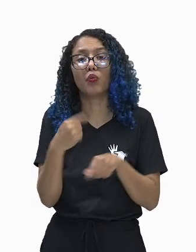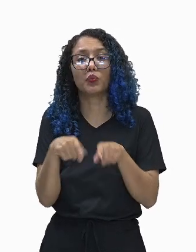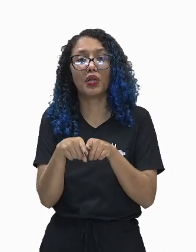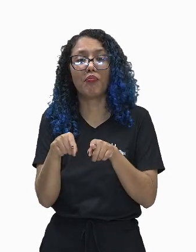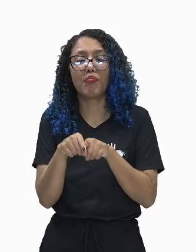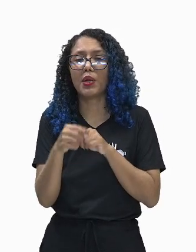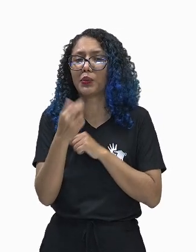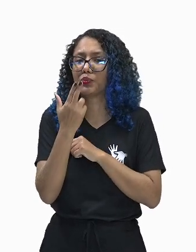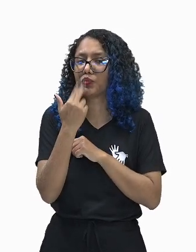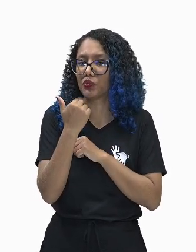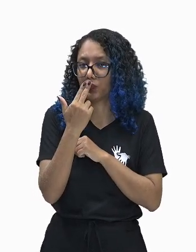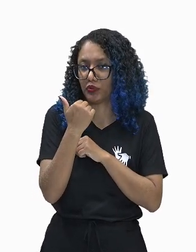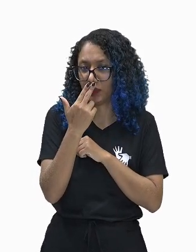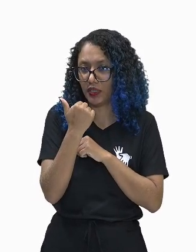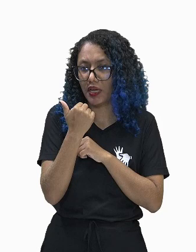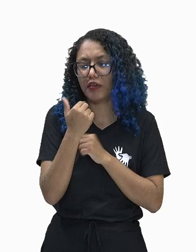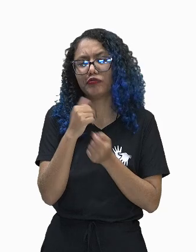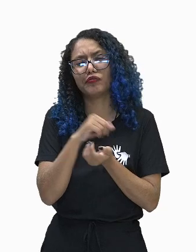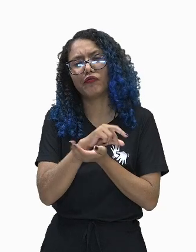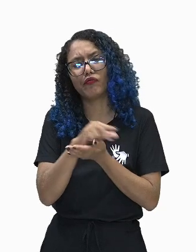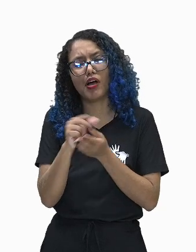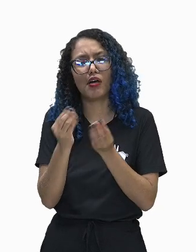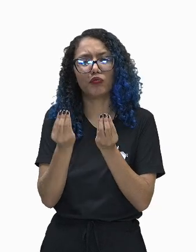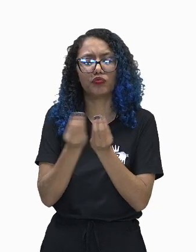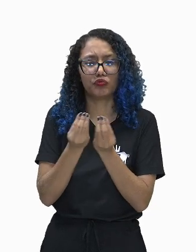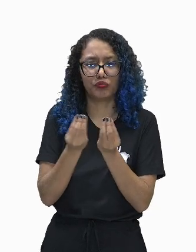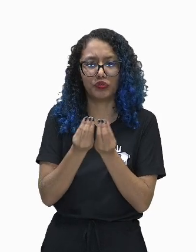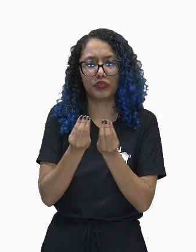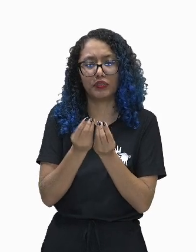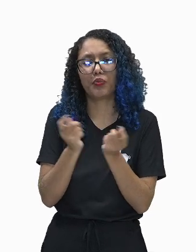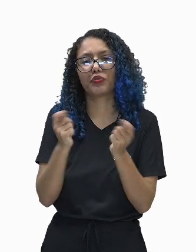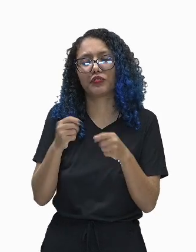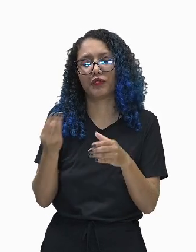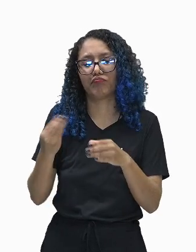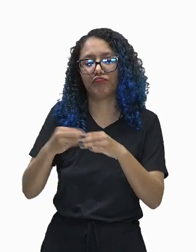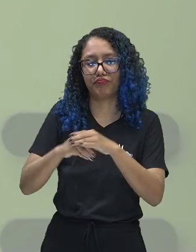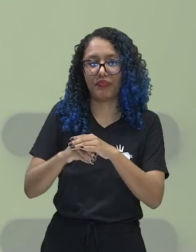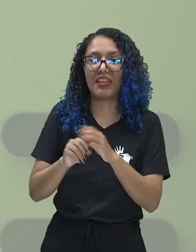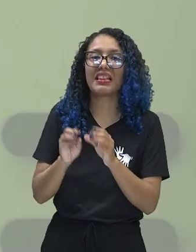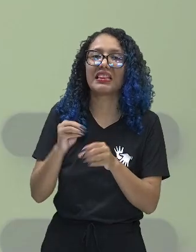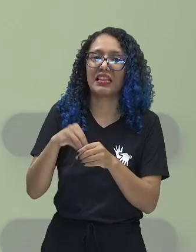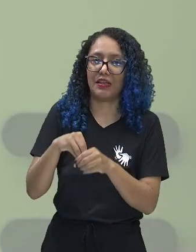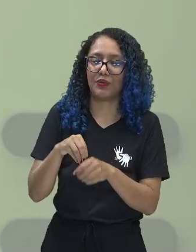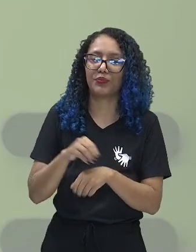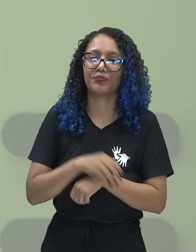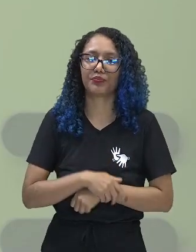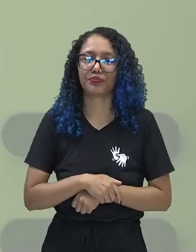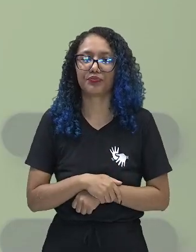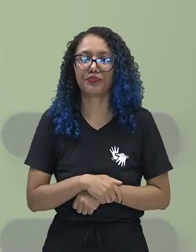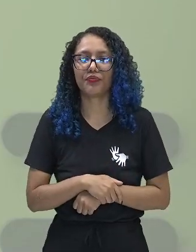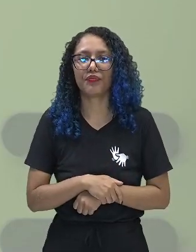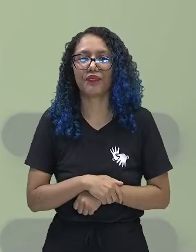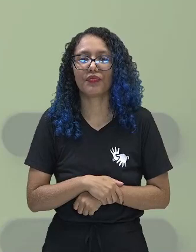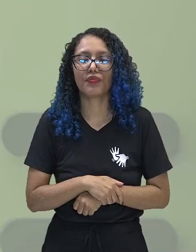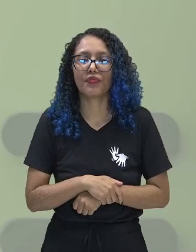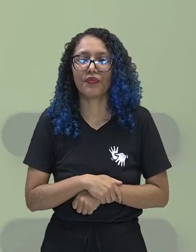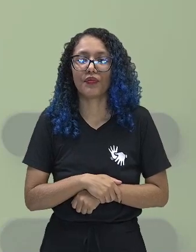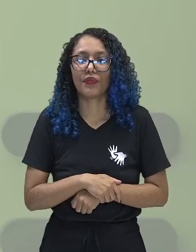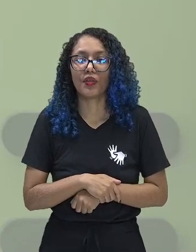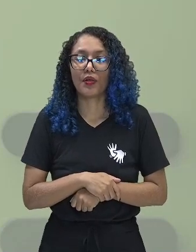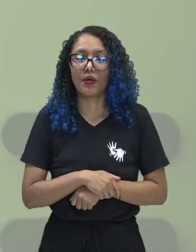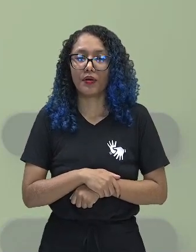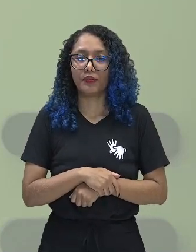com nutrientes e resíduos que podem estar armazenados no vaculo central. Ele vai ter uma função, não só de